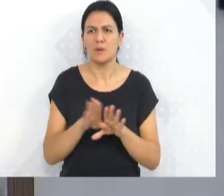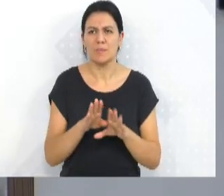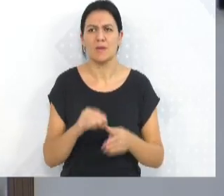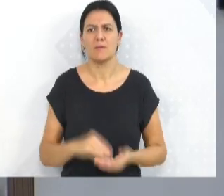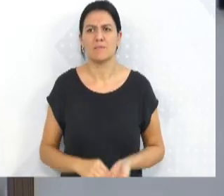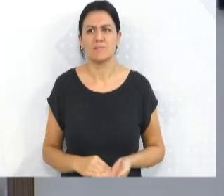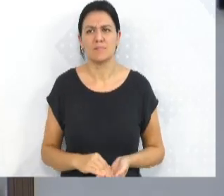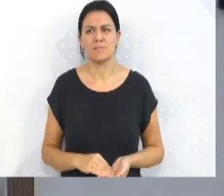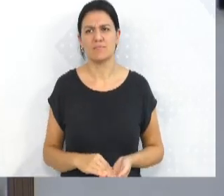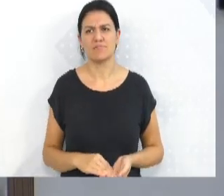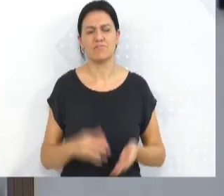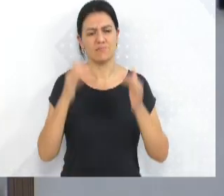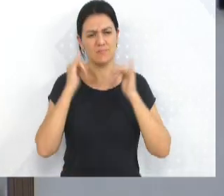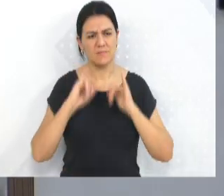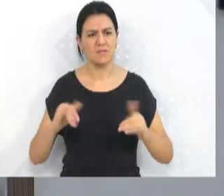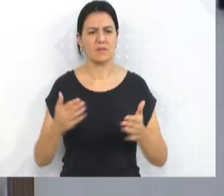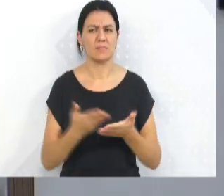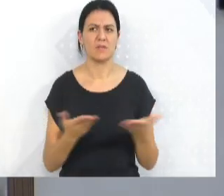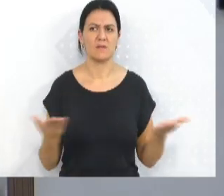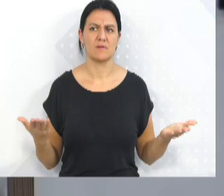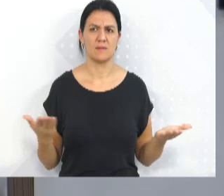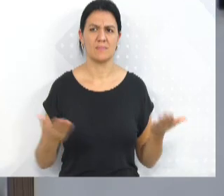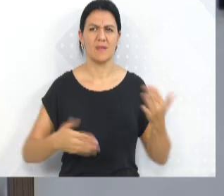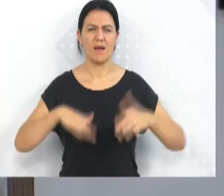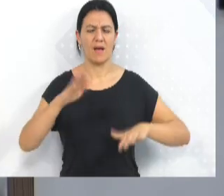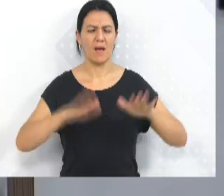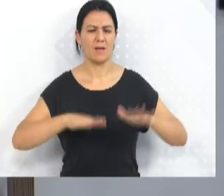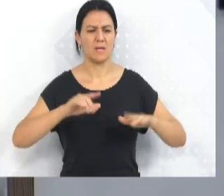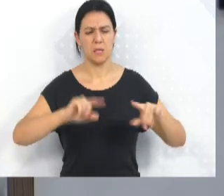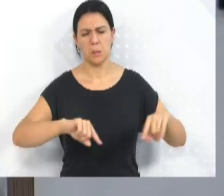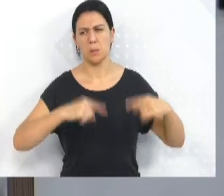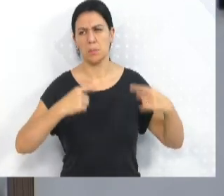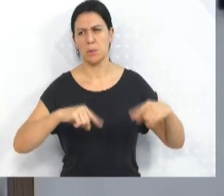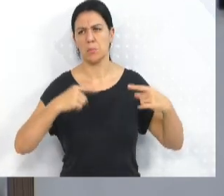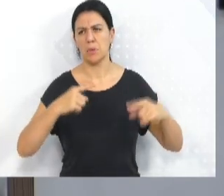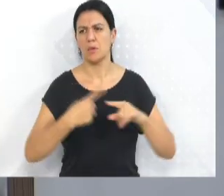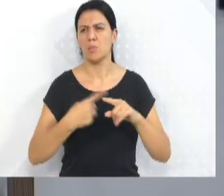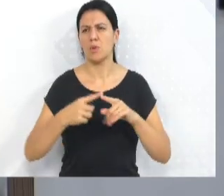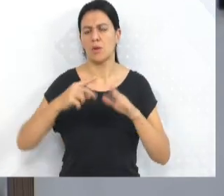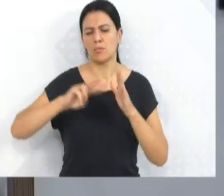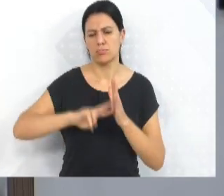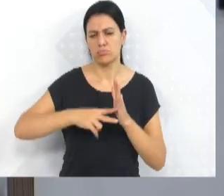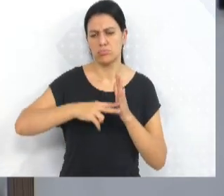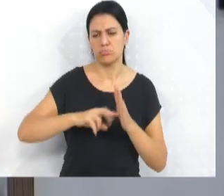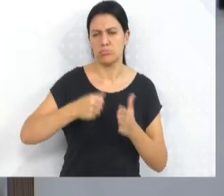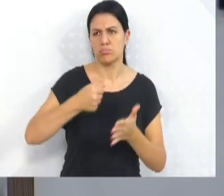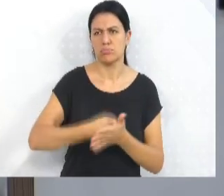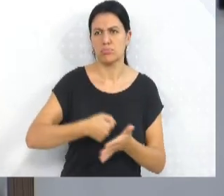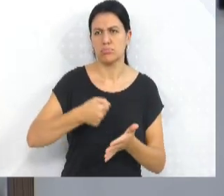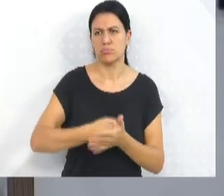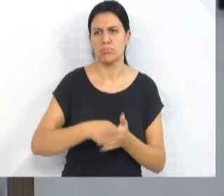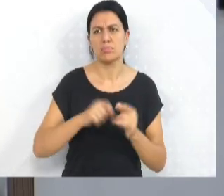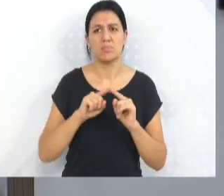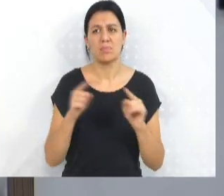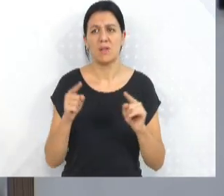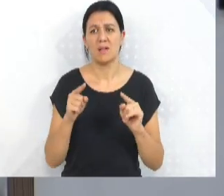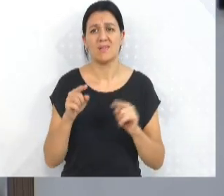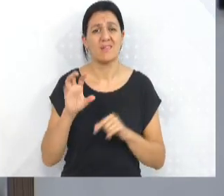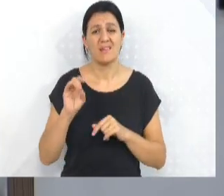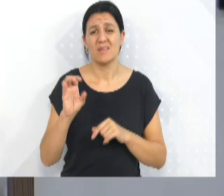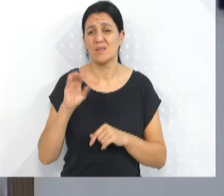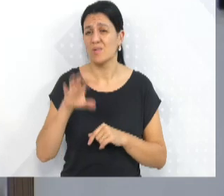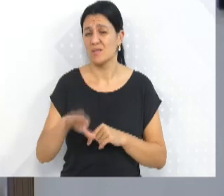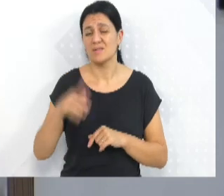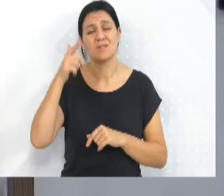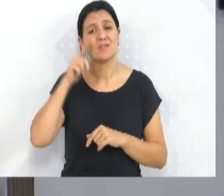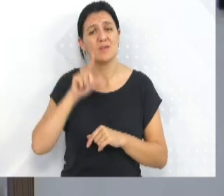Dizer para você assim, às vezes nós somos criticados por sermos um sindicato atuante de luta, mas é só dessa forma que a gente